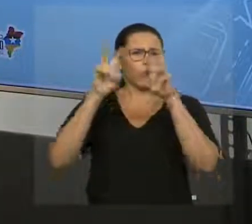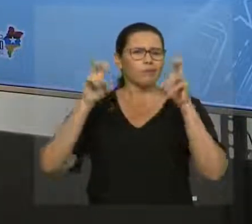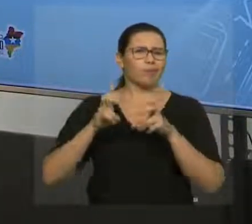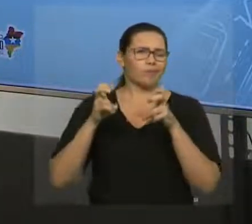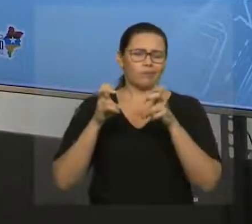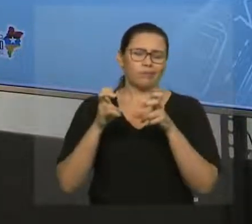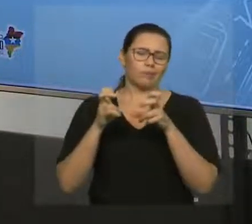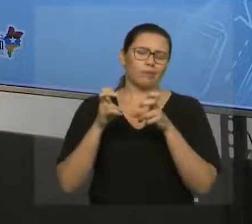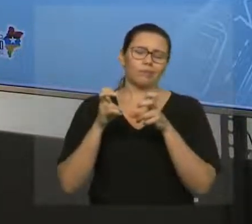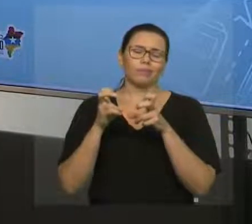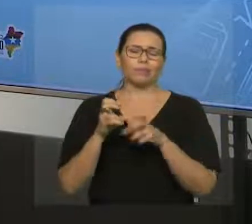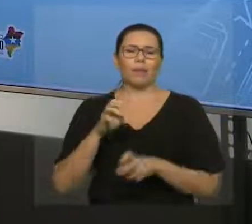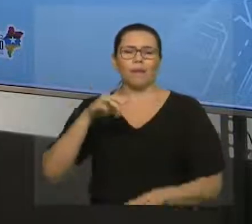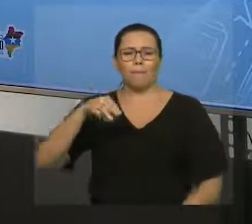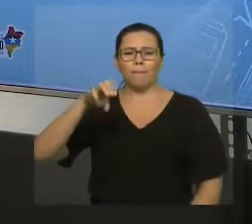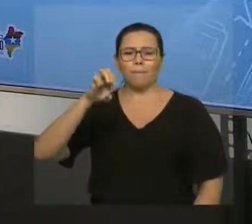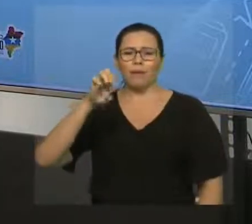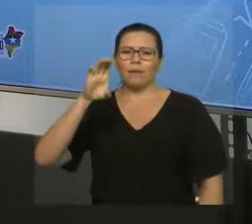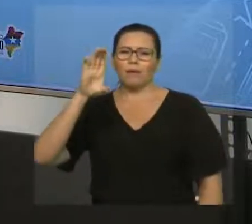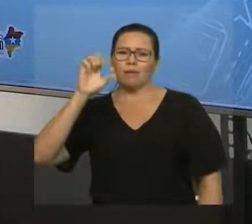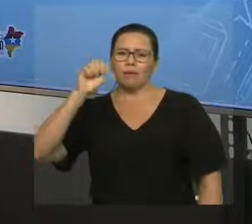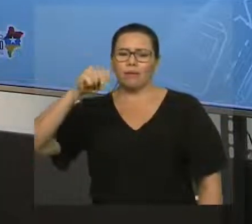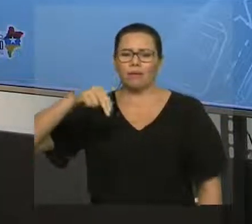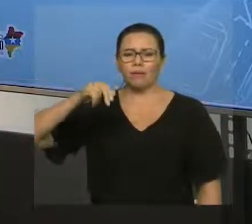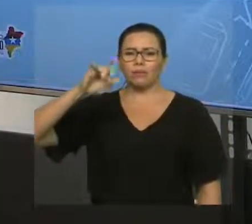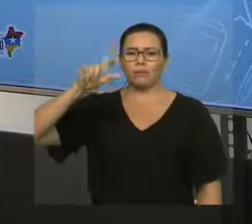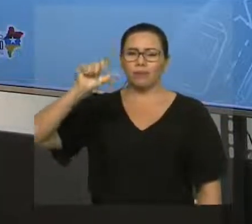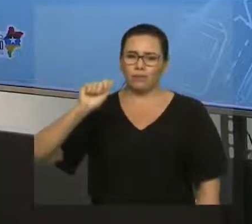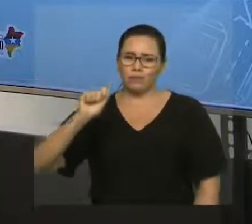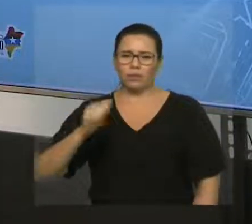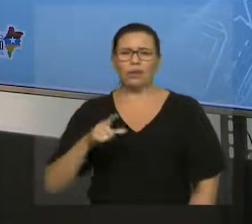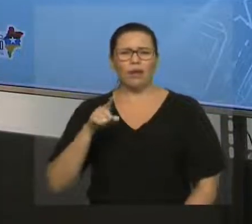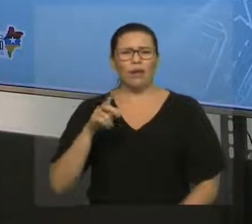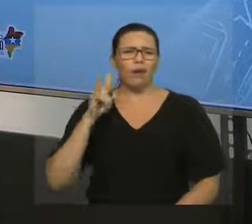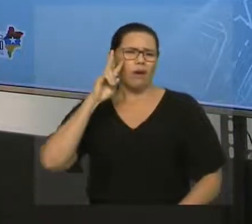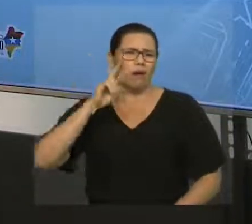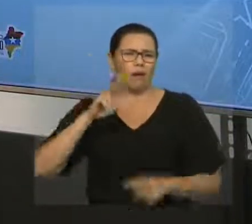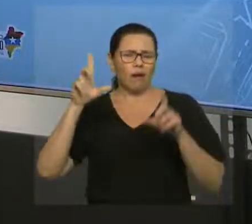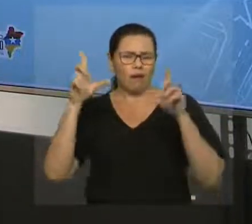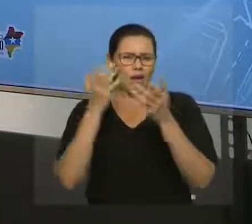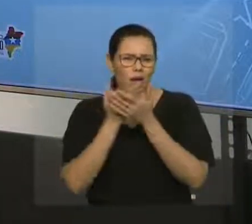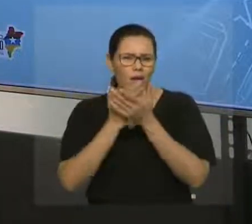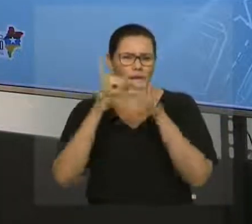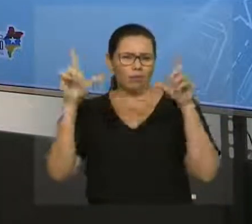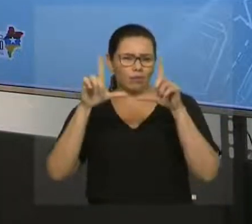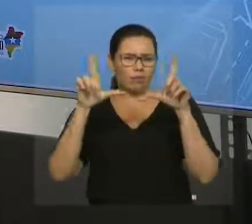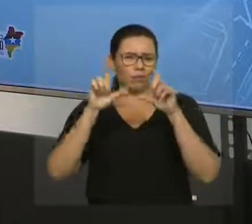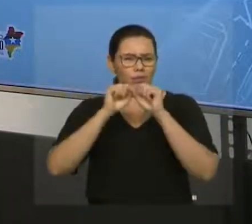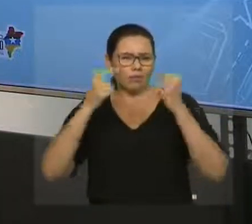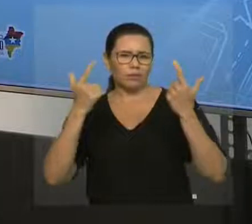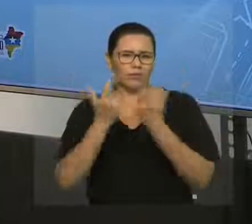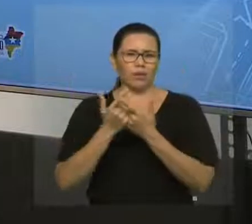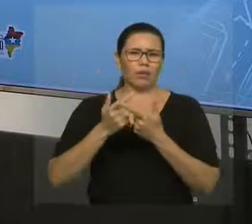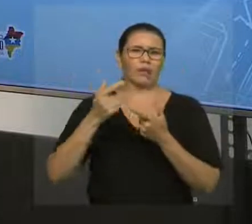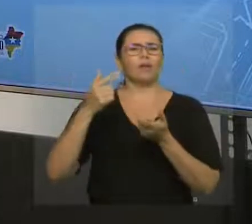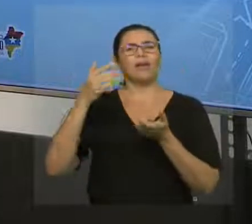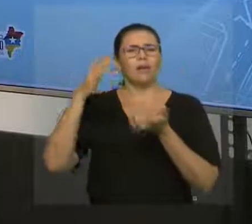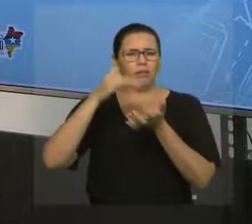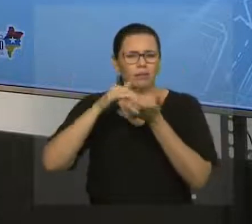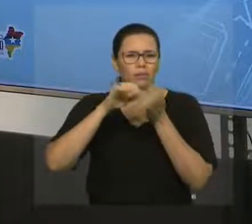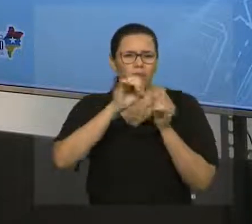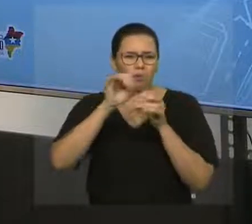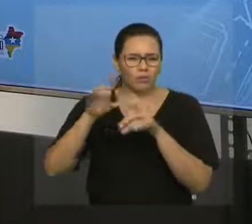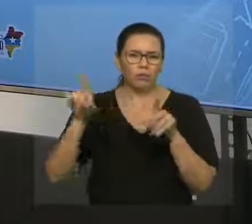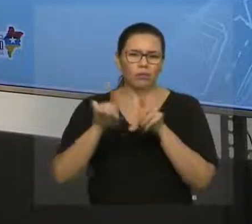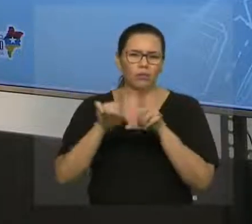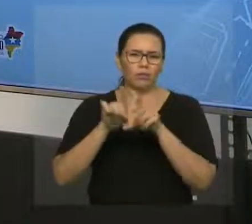Lembrando de que vocês acompanharem as nossas aulas na TV Assembleia e nos canais do YouTube da TV Seduc, do Governo do Estado